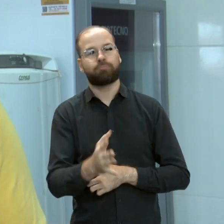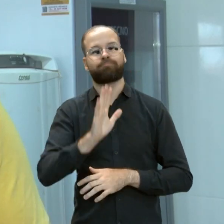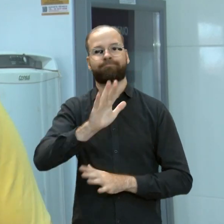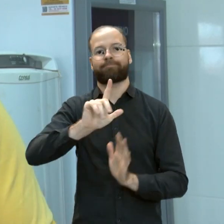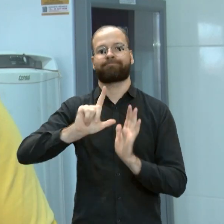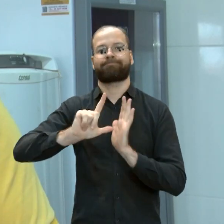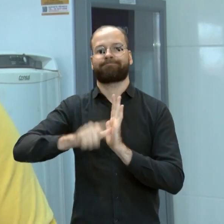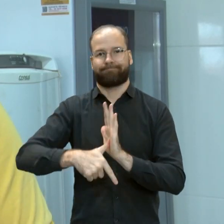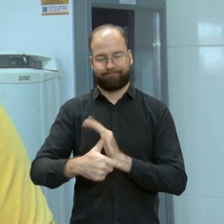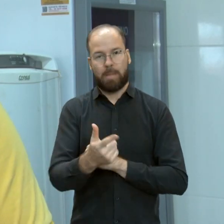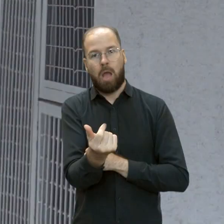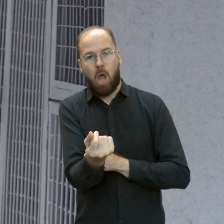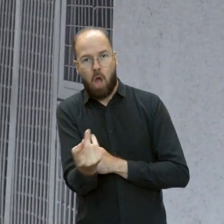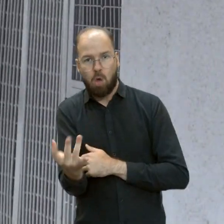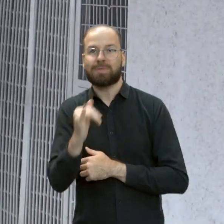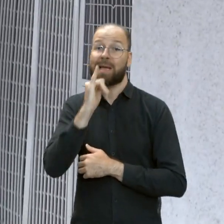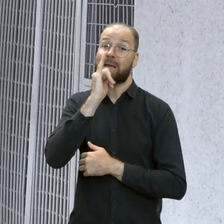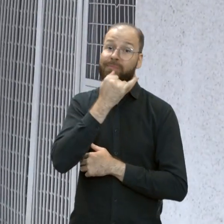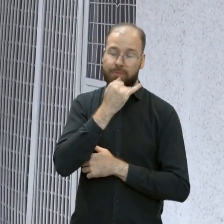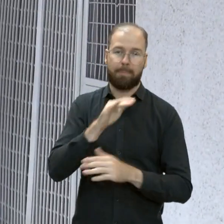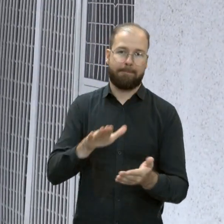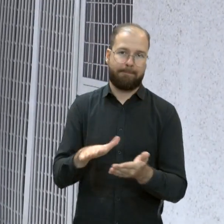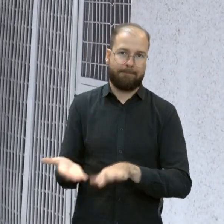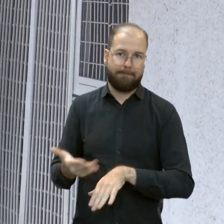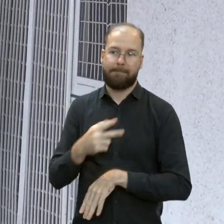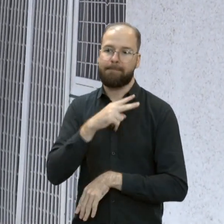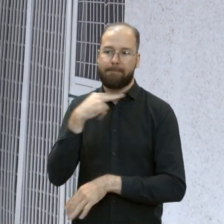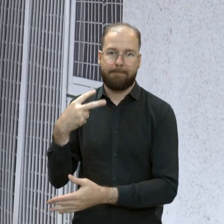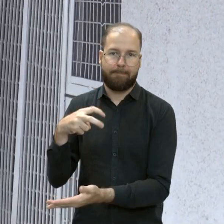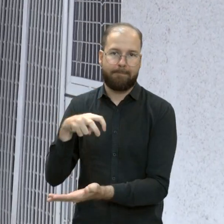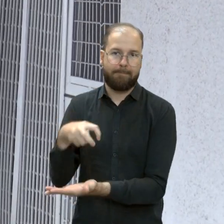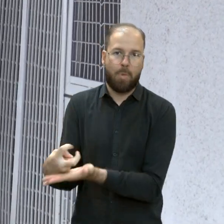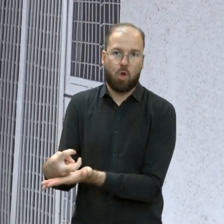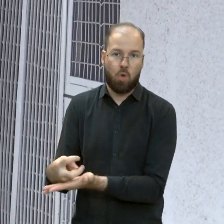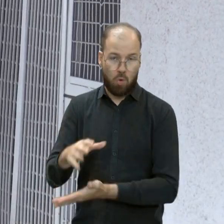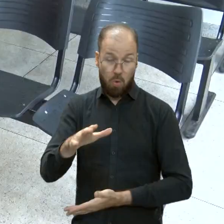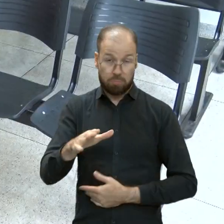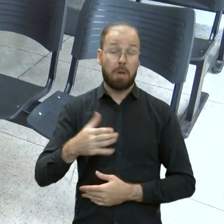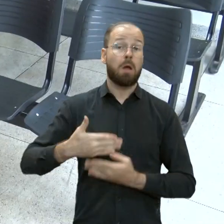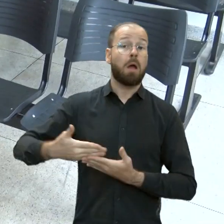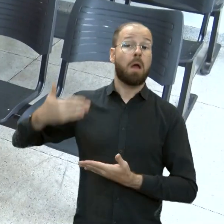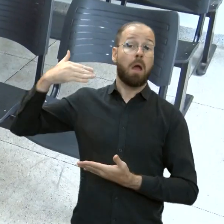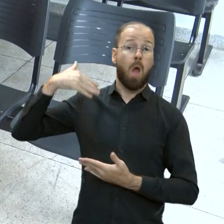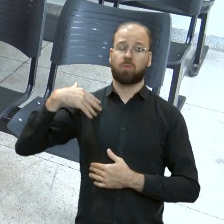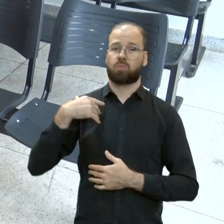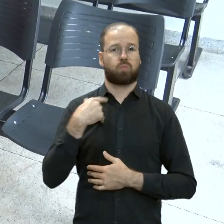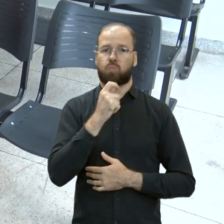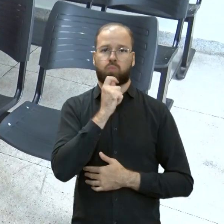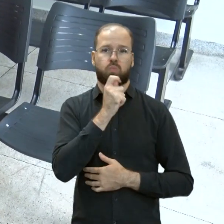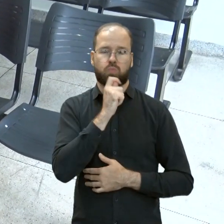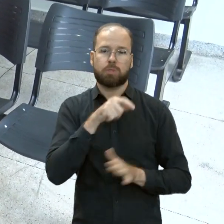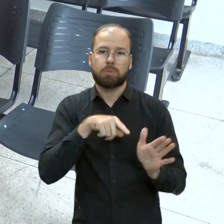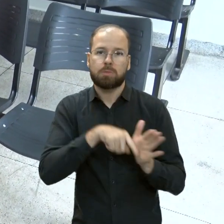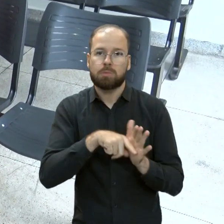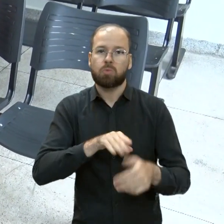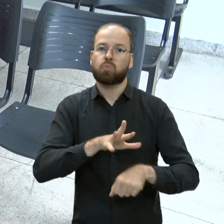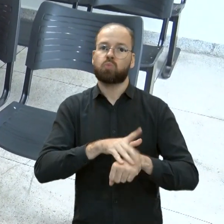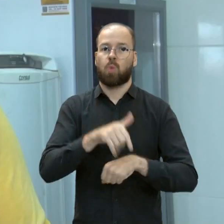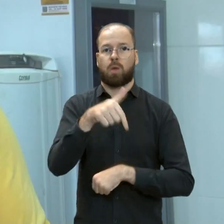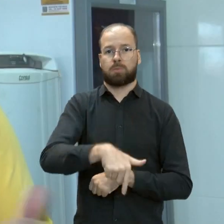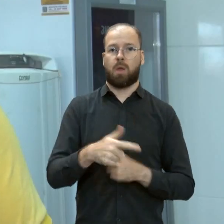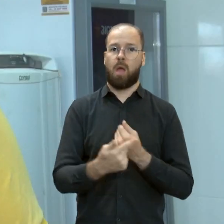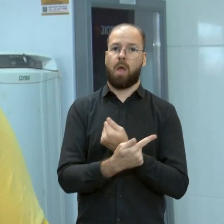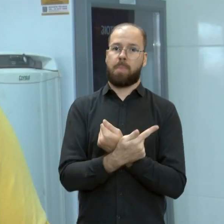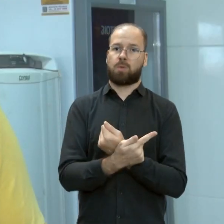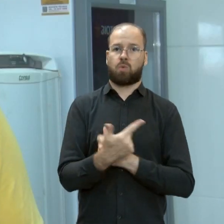e os animais vieram a óbito. Não era comum fazer essa vigilância dessa doença, principalmente no nosso município, porque ela não estava presente.